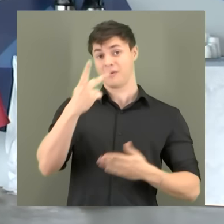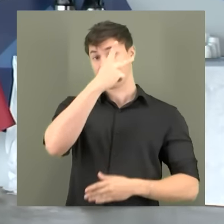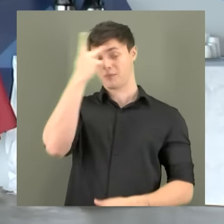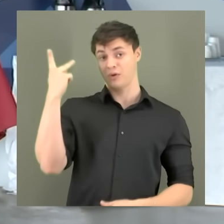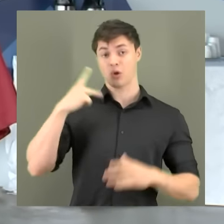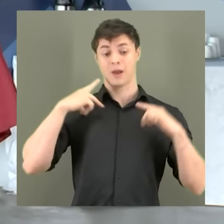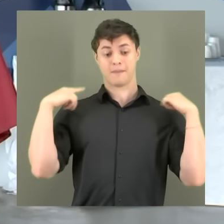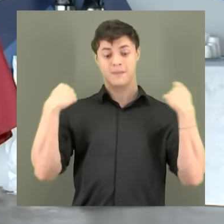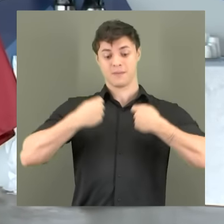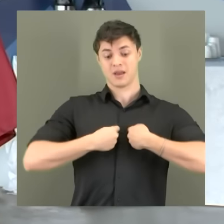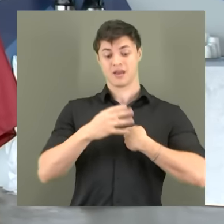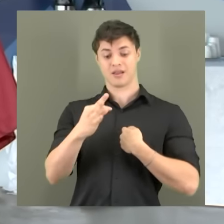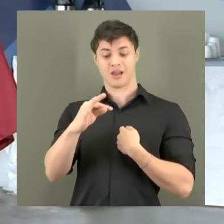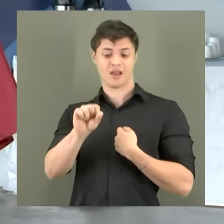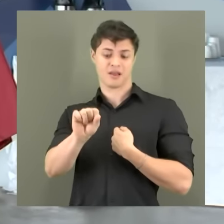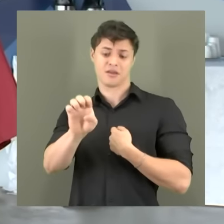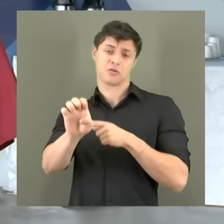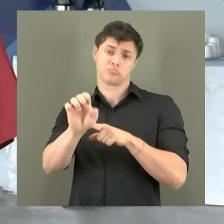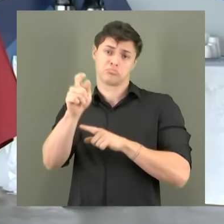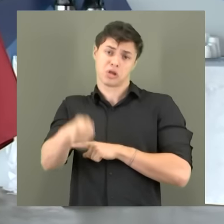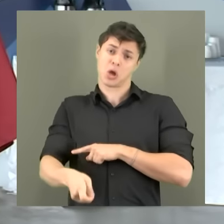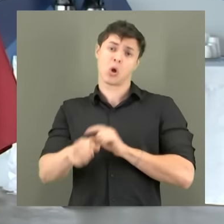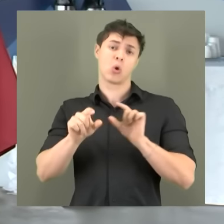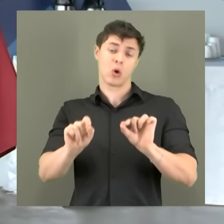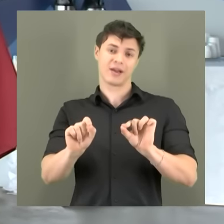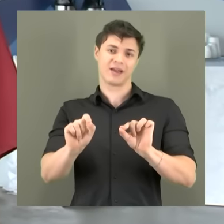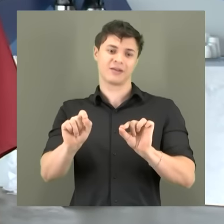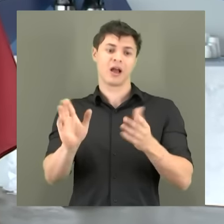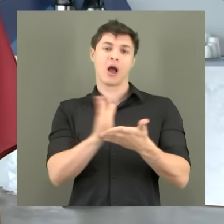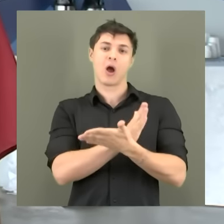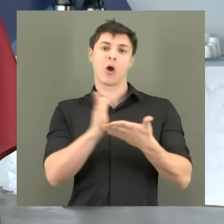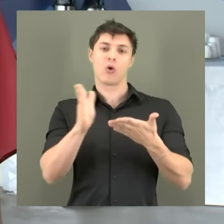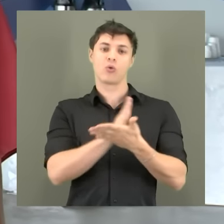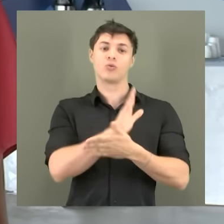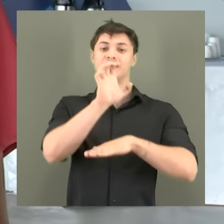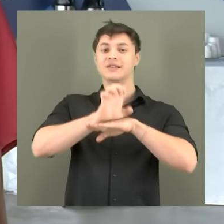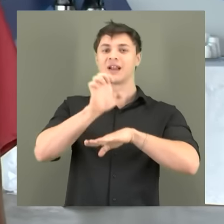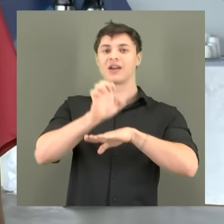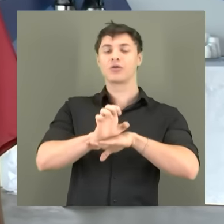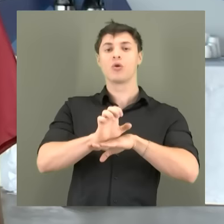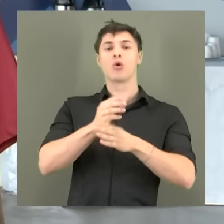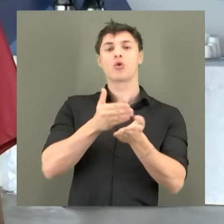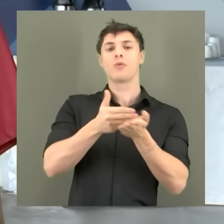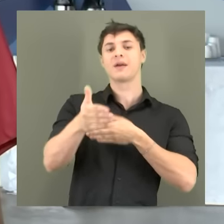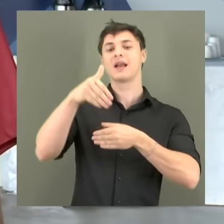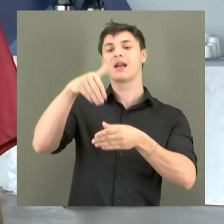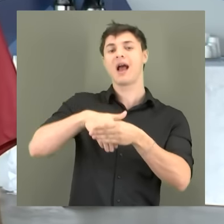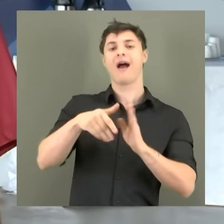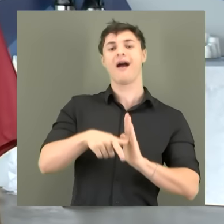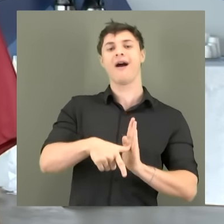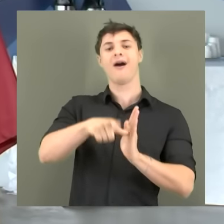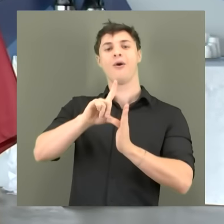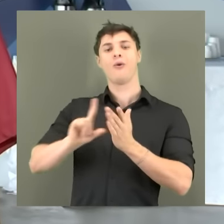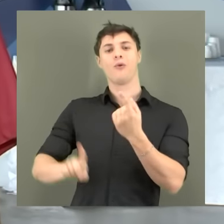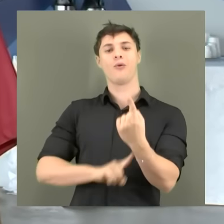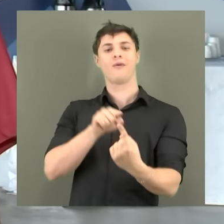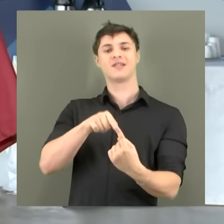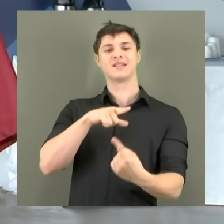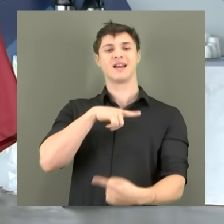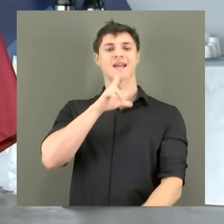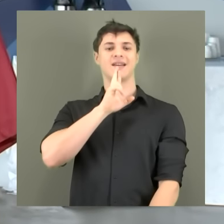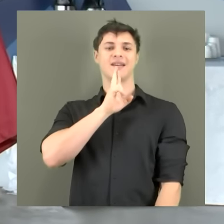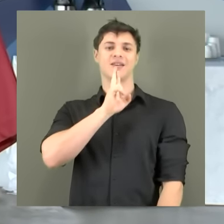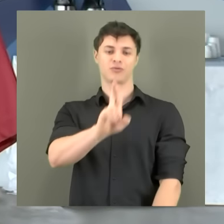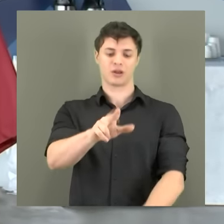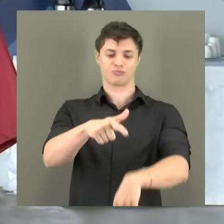decidiram então que alguns eleitores começariam o processo de votação mais cedo para que o resultado saia a partir